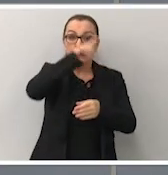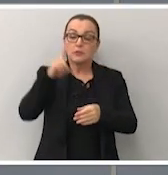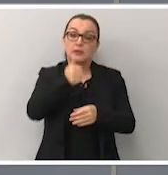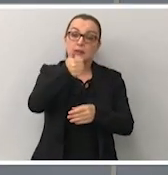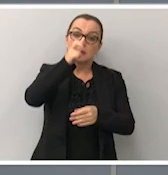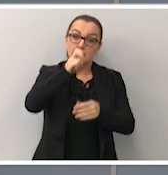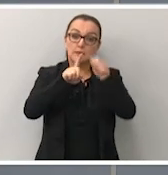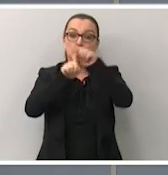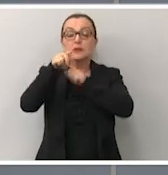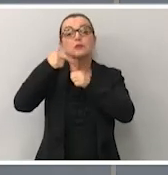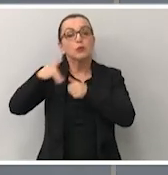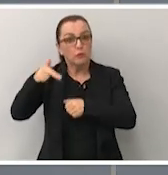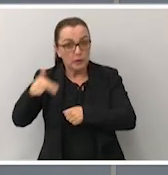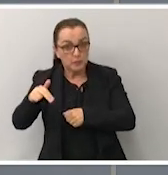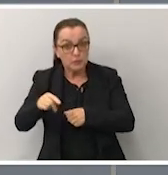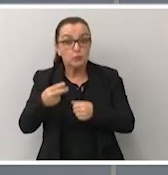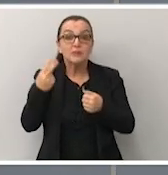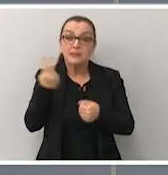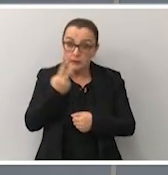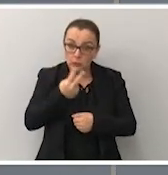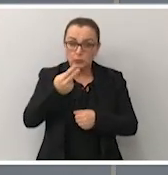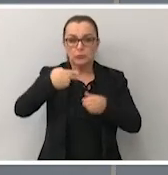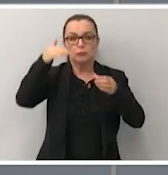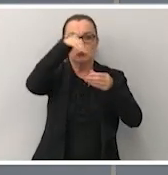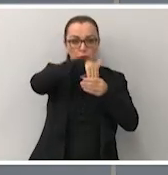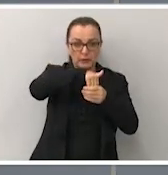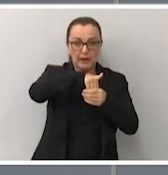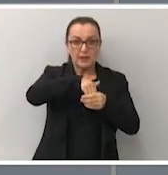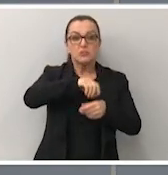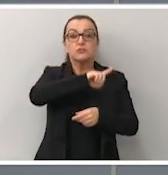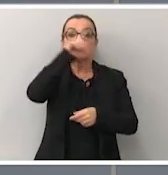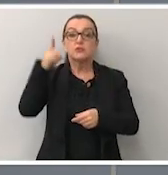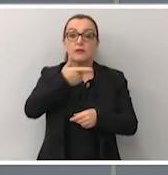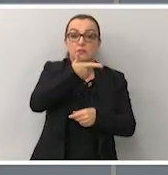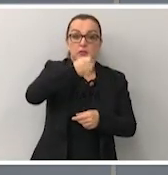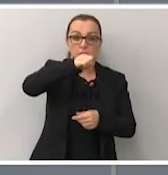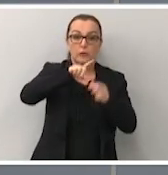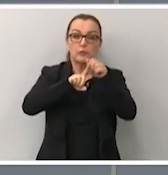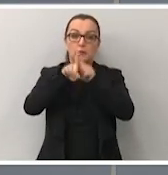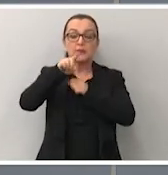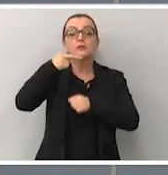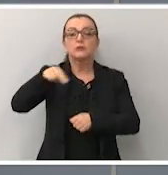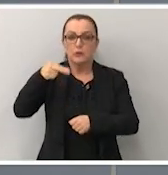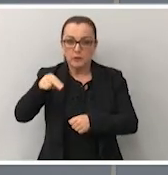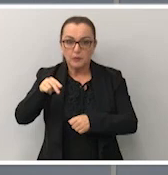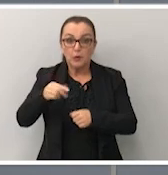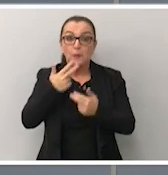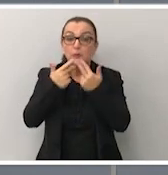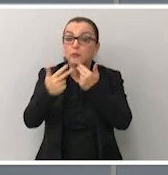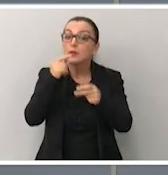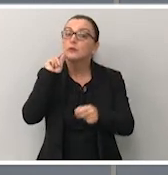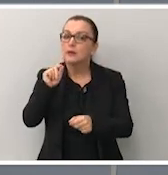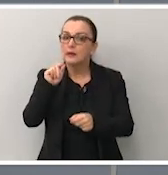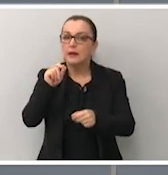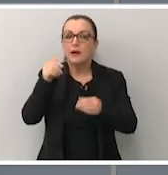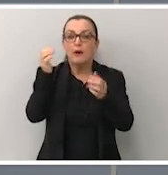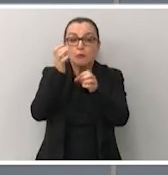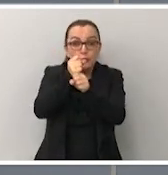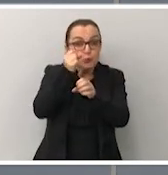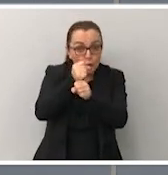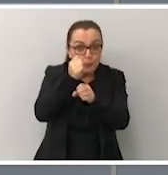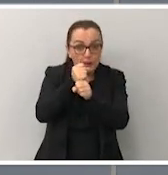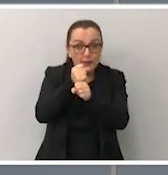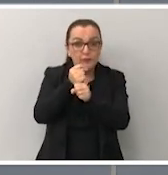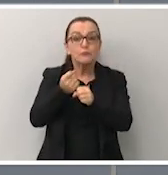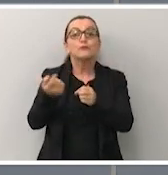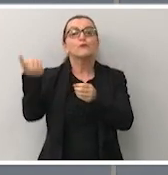15 de novembro. Já o segundo turno, em 29 de novembro. E uma novidade, a apuração volta